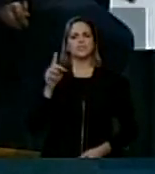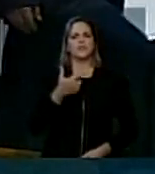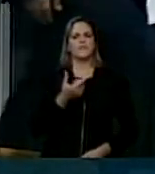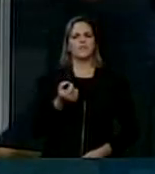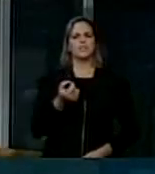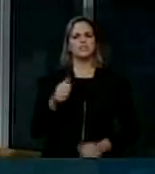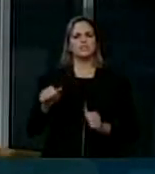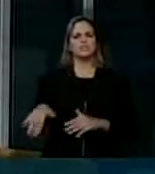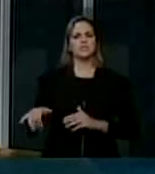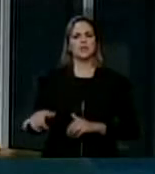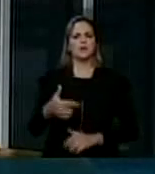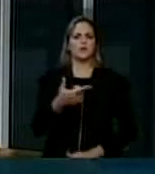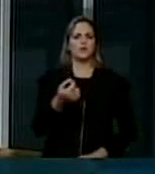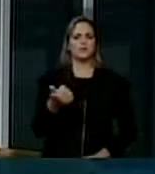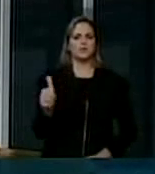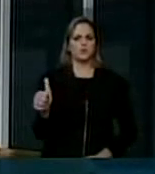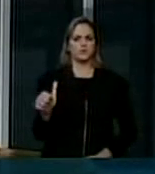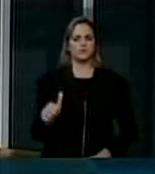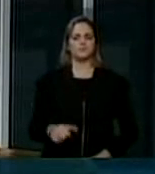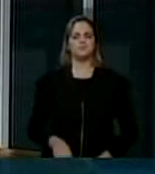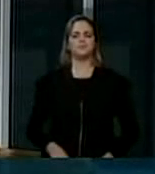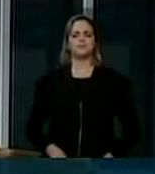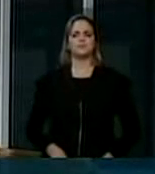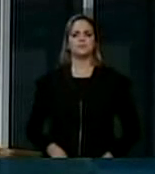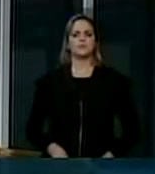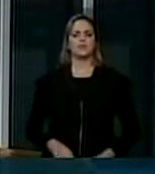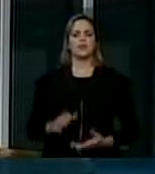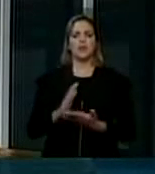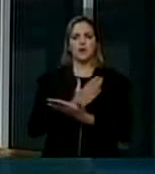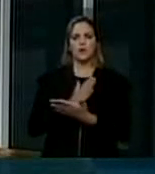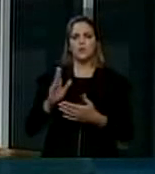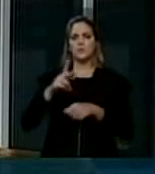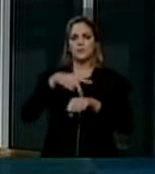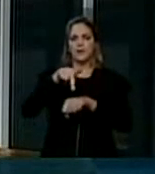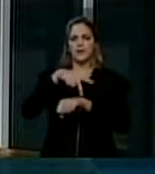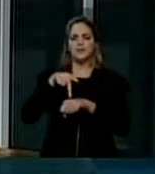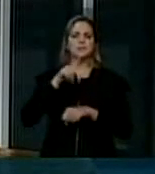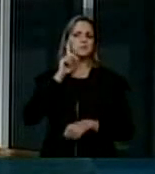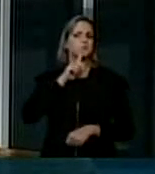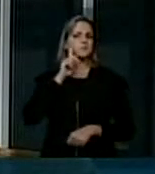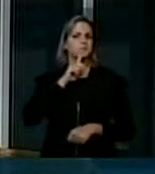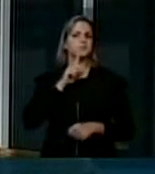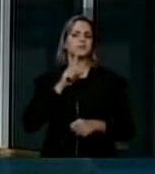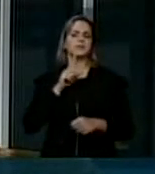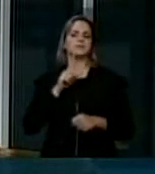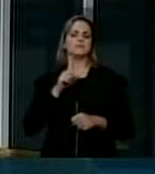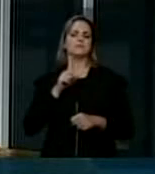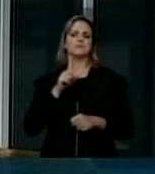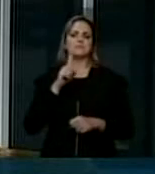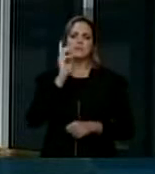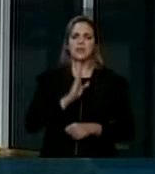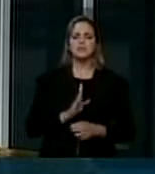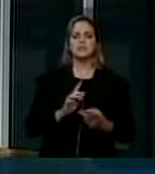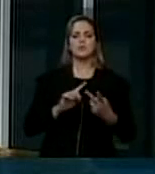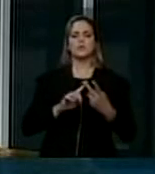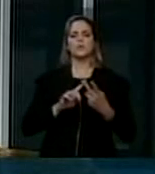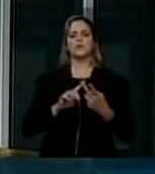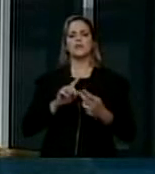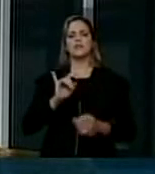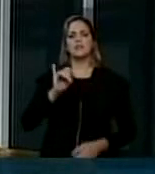2011. E são países cofundadores, junto com o Brasil e os Estados Unidos, a Indonésia,